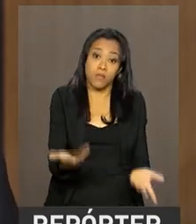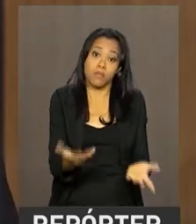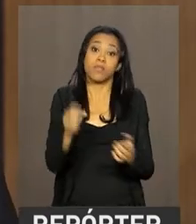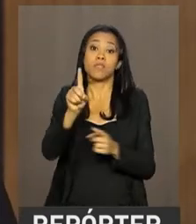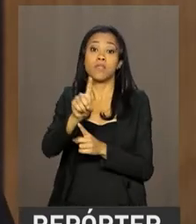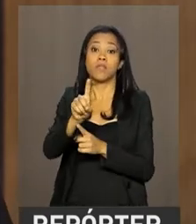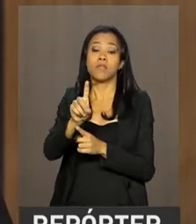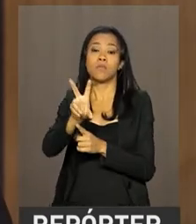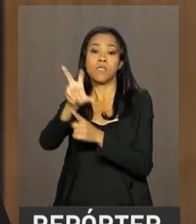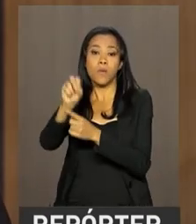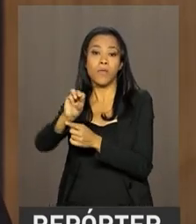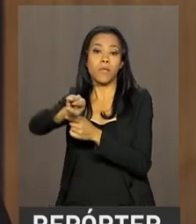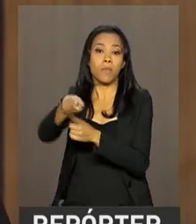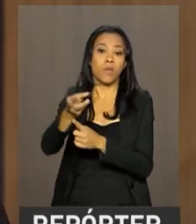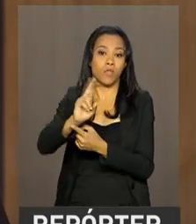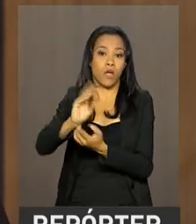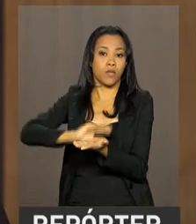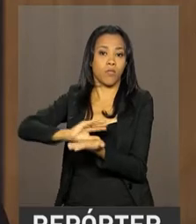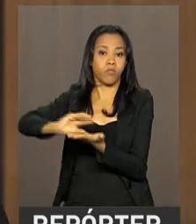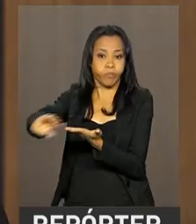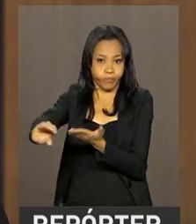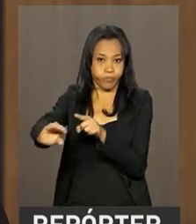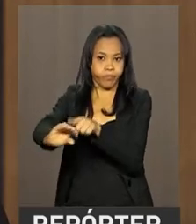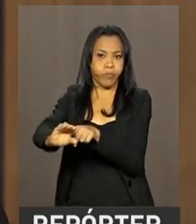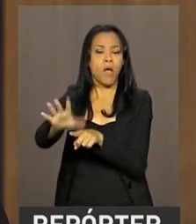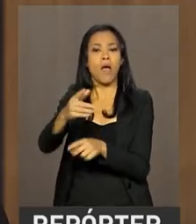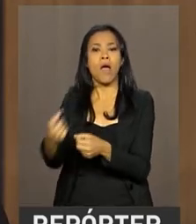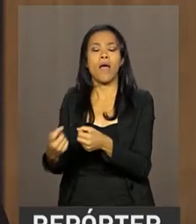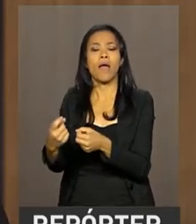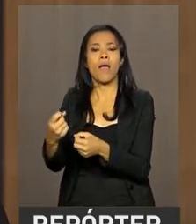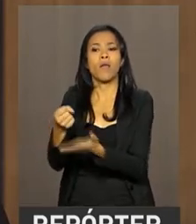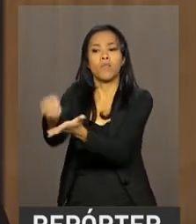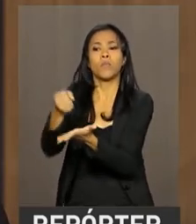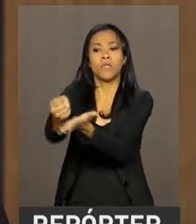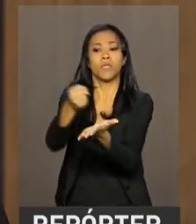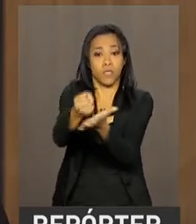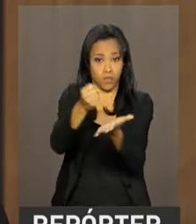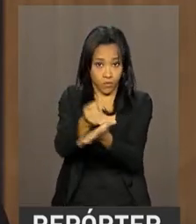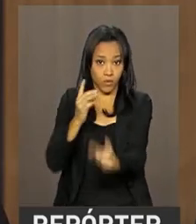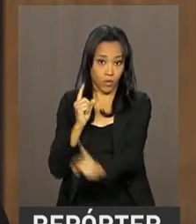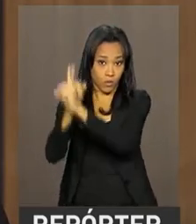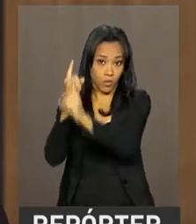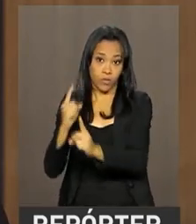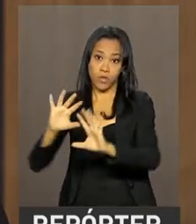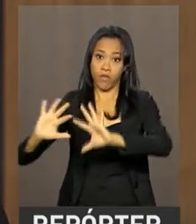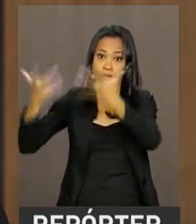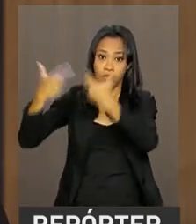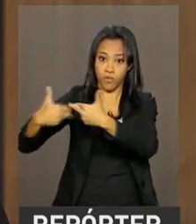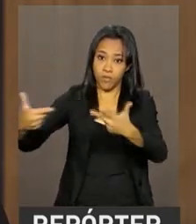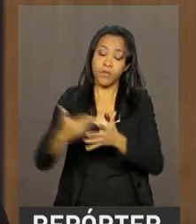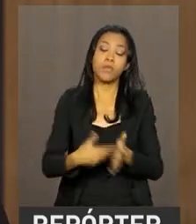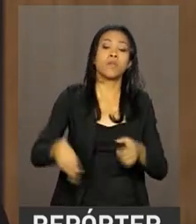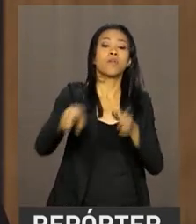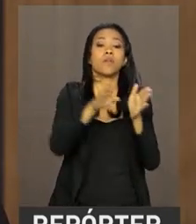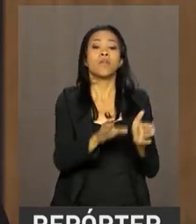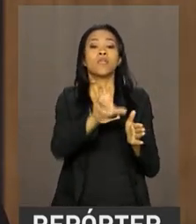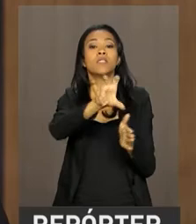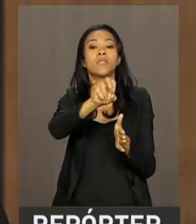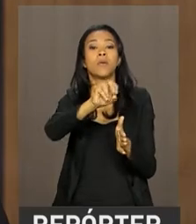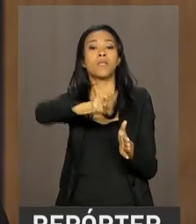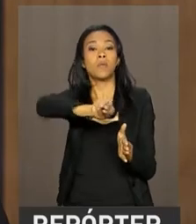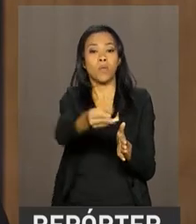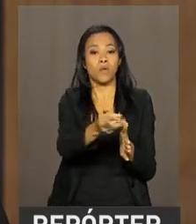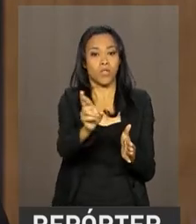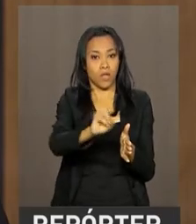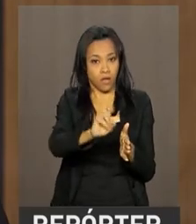150 milhões de reais em patrocínio aos eventos e 50 milhões de reais em promoção